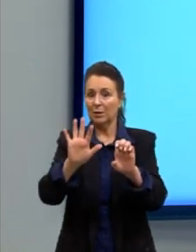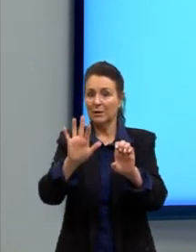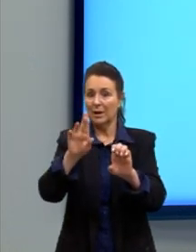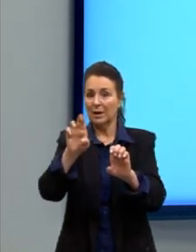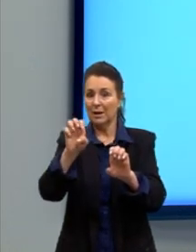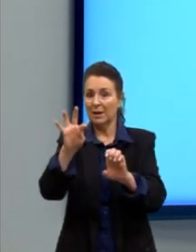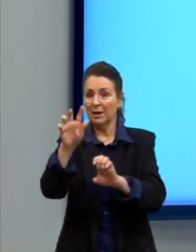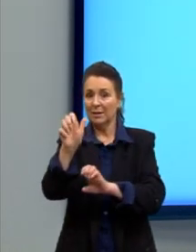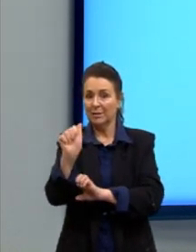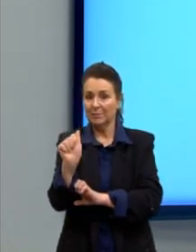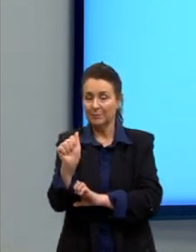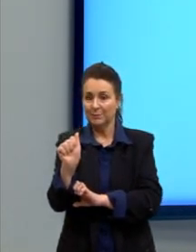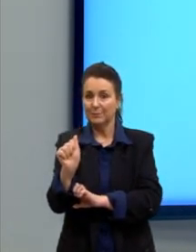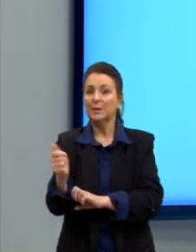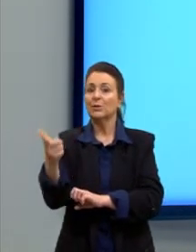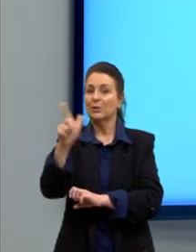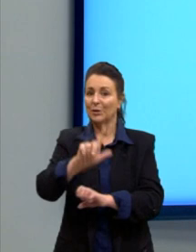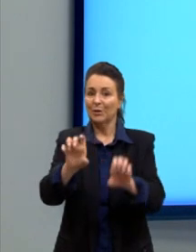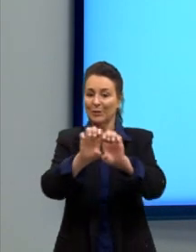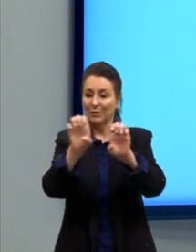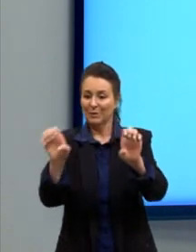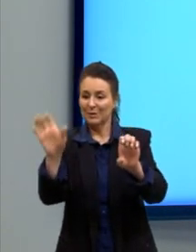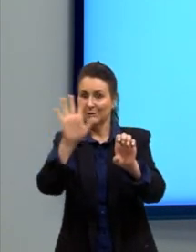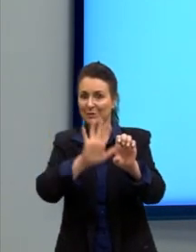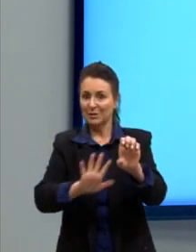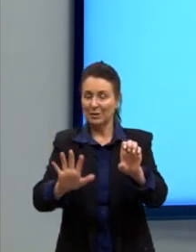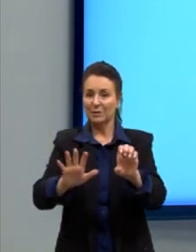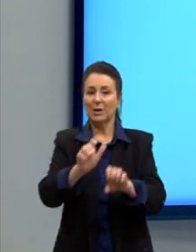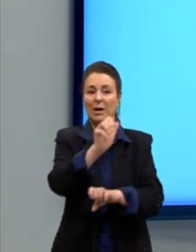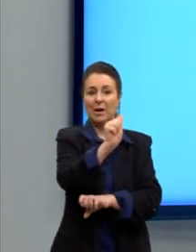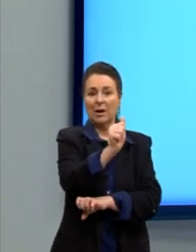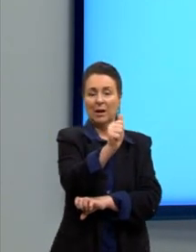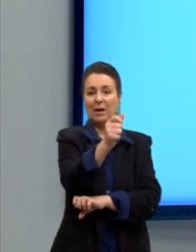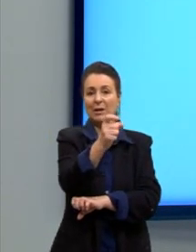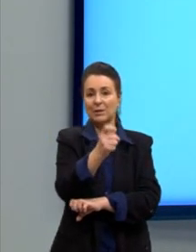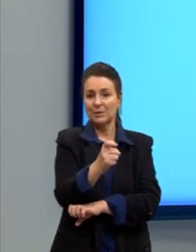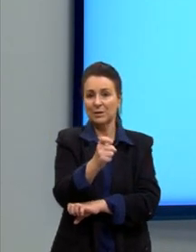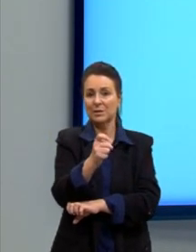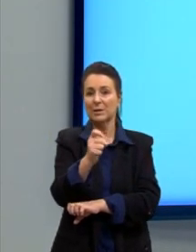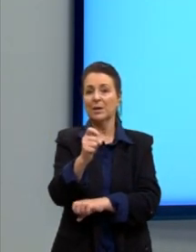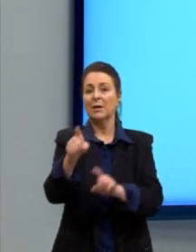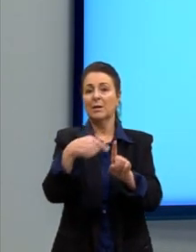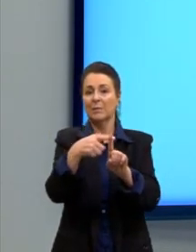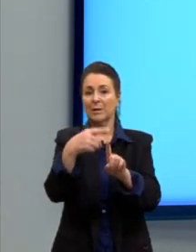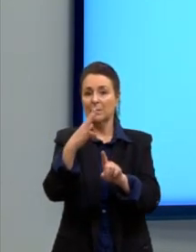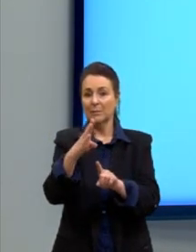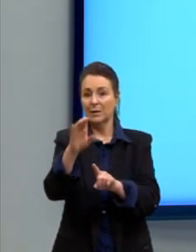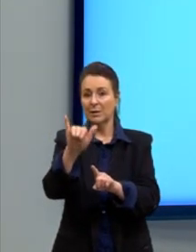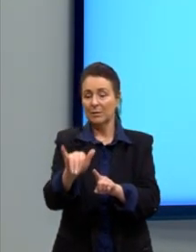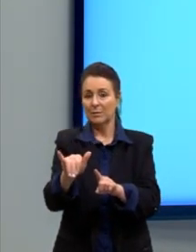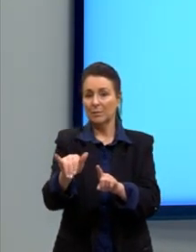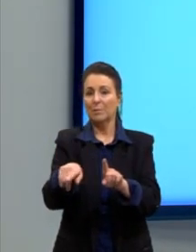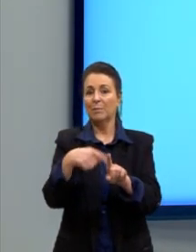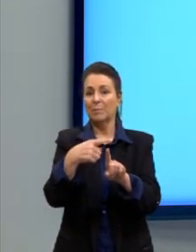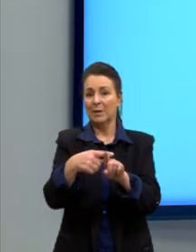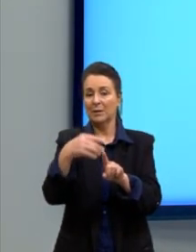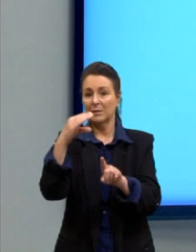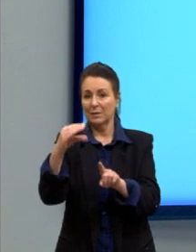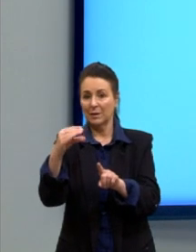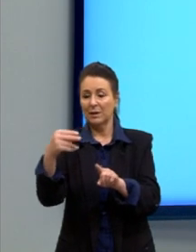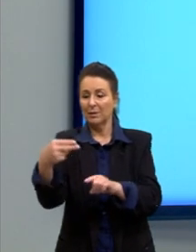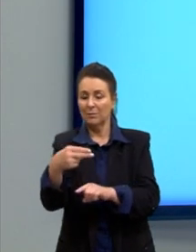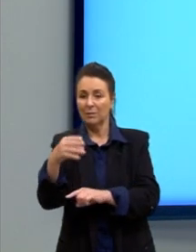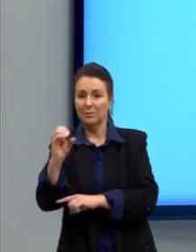Então, volta a equação geral. AX mais BY mais C igual a zero. A